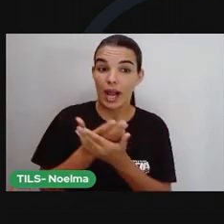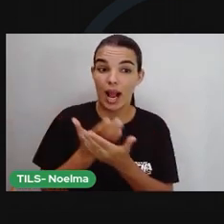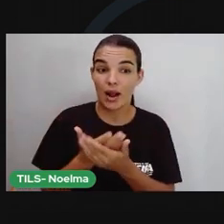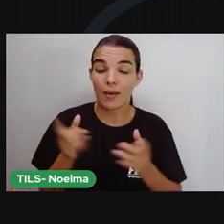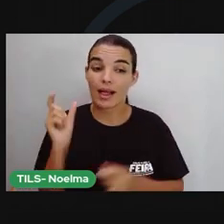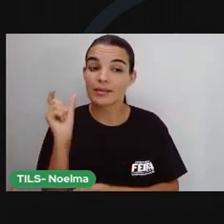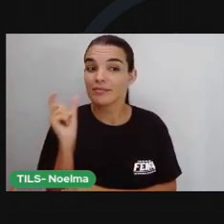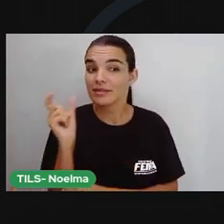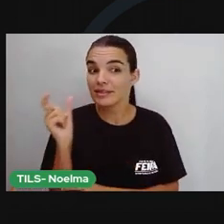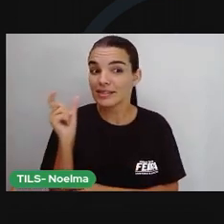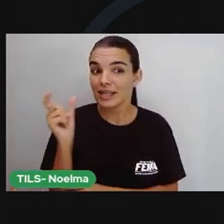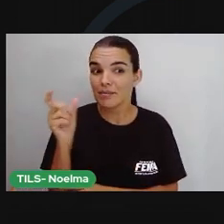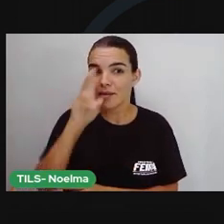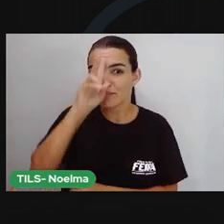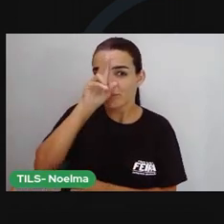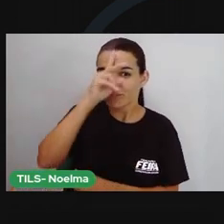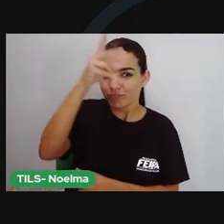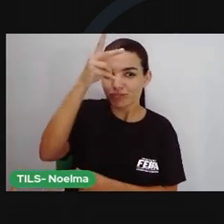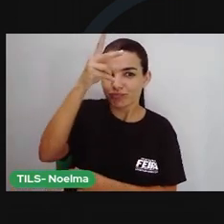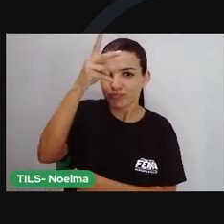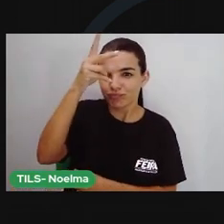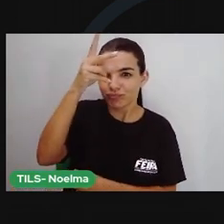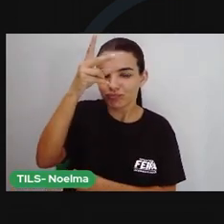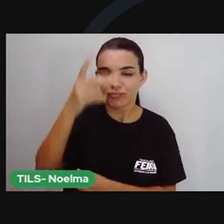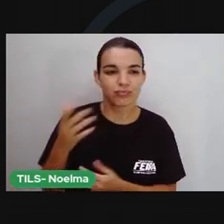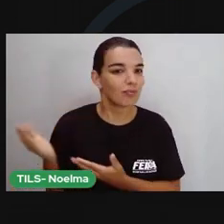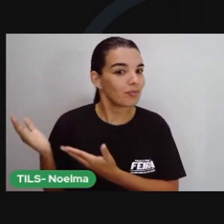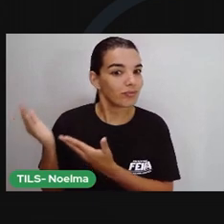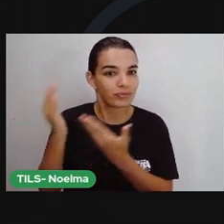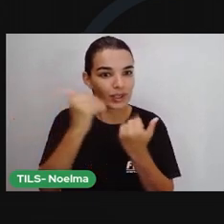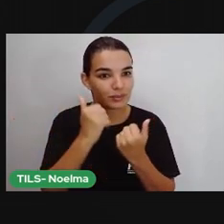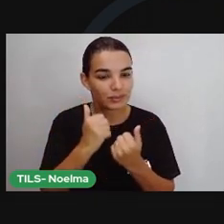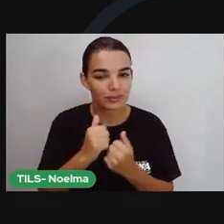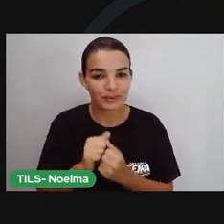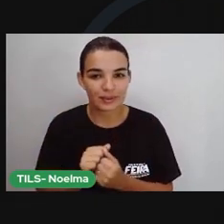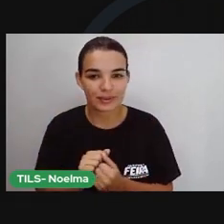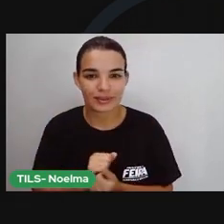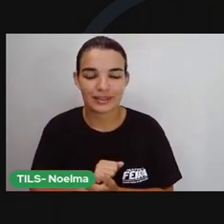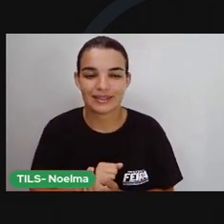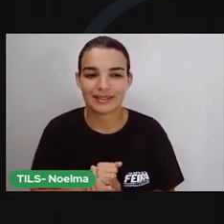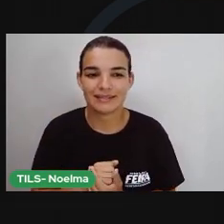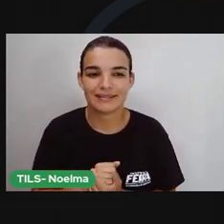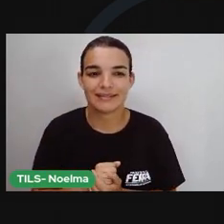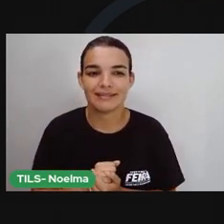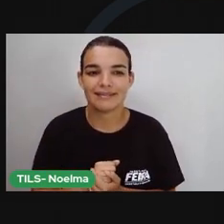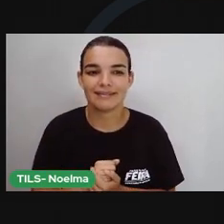Sílaba tônica. Estão preparados? Então, vamos lá.